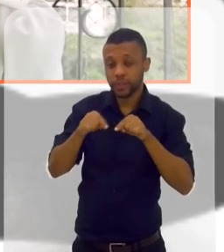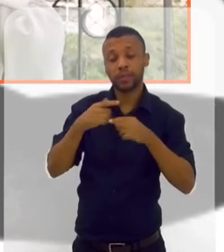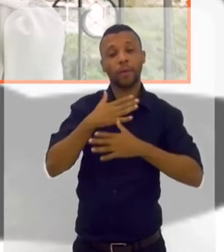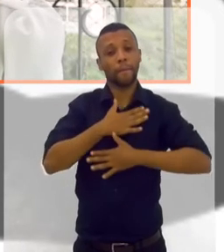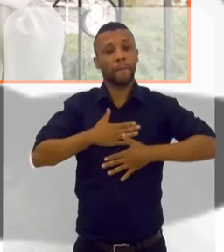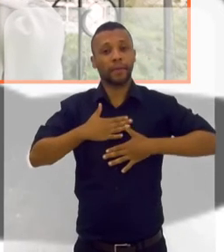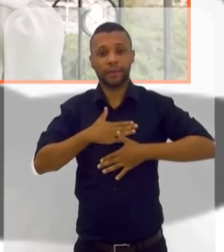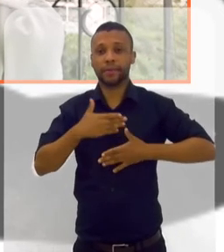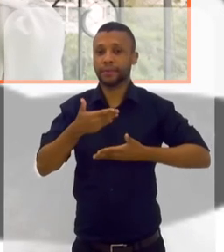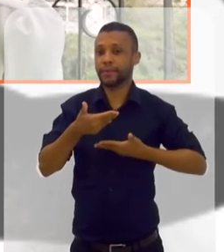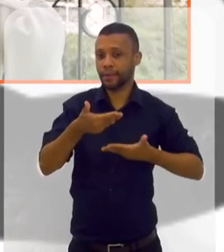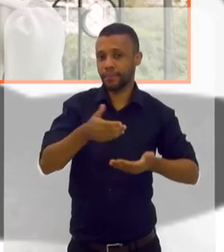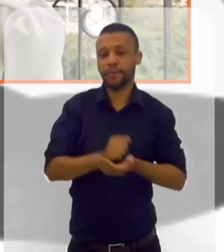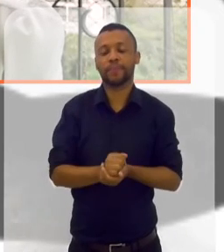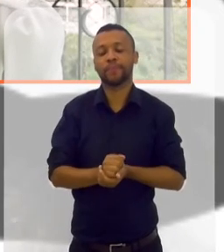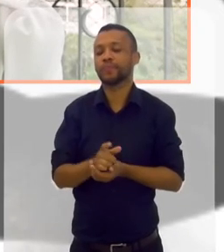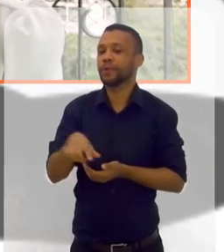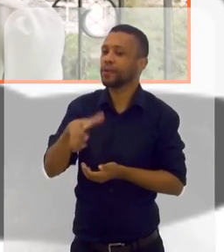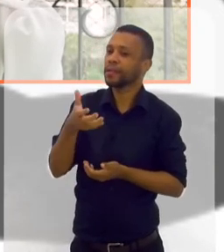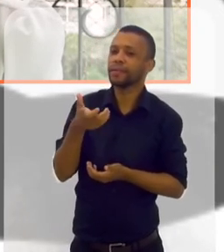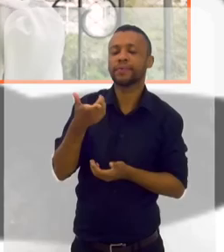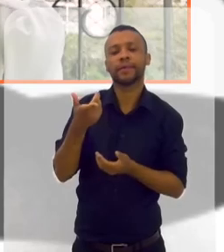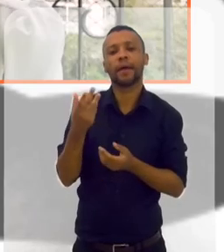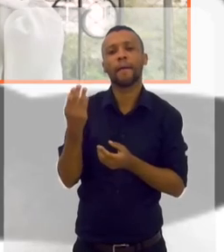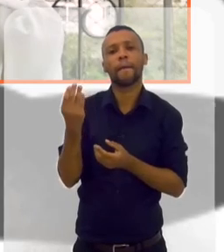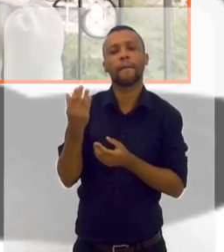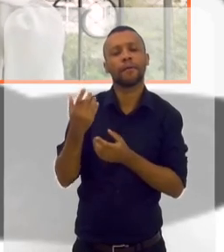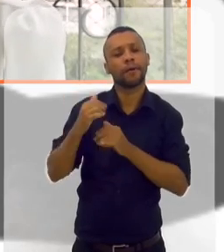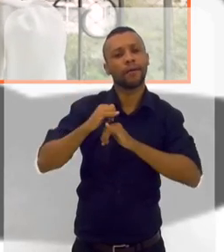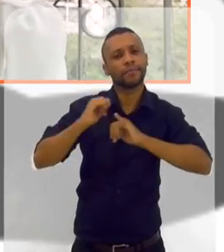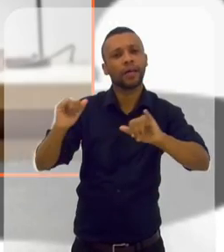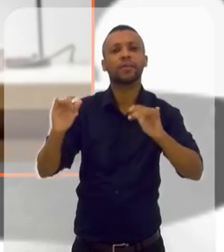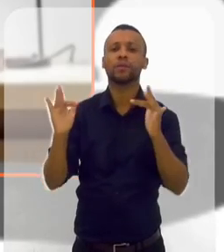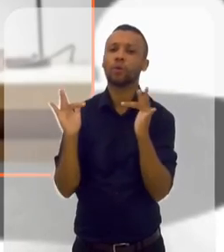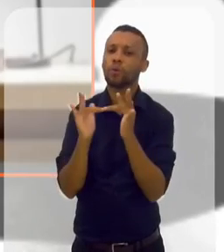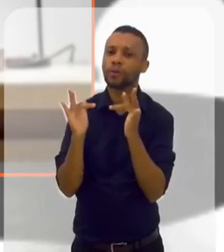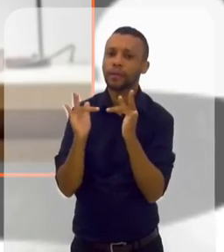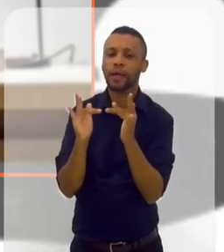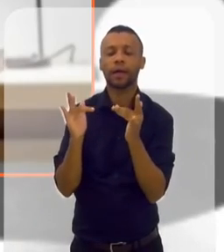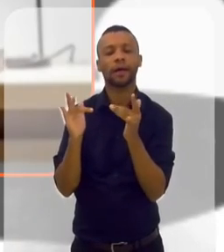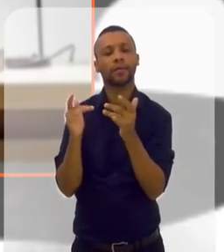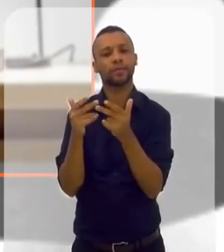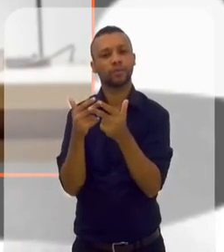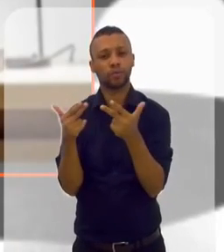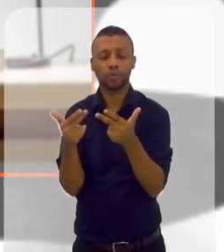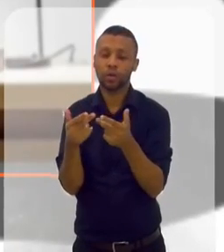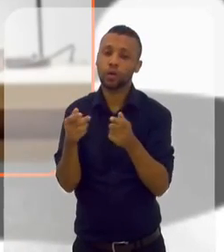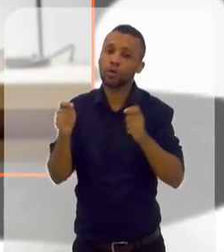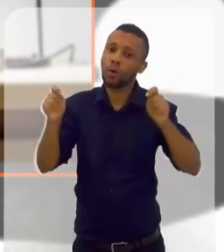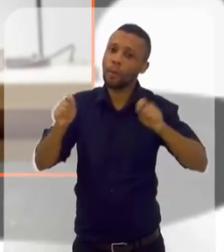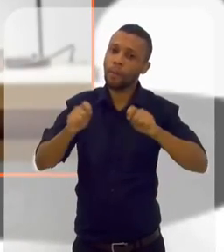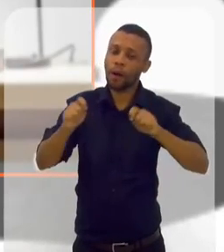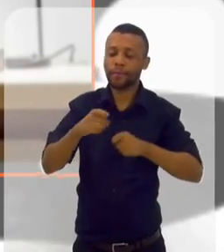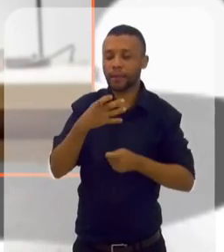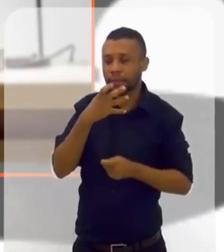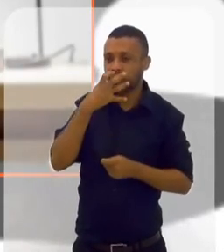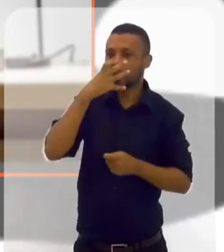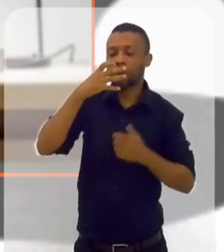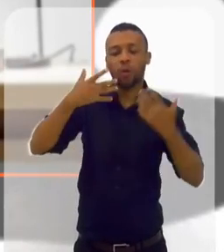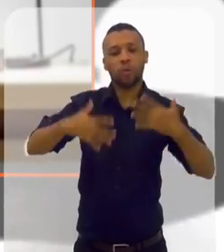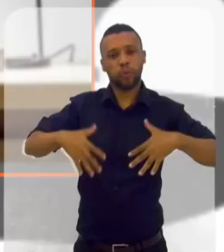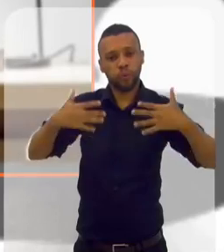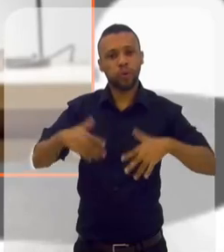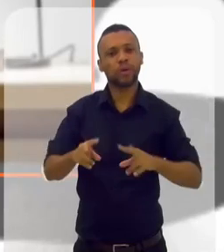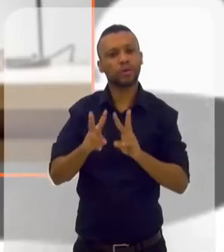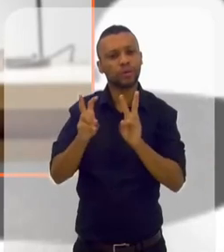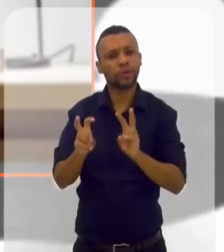te receber. Muito obrigada. Eu queria que você deixasse aqui os seus contatos, porque as pessoas que tiverem que, assim, o que eu posso dizer que mais